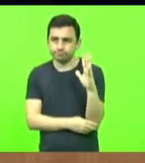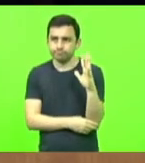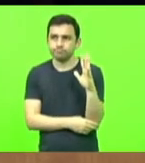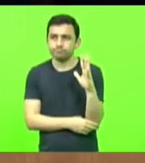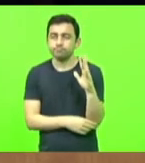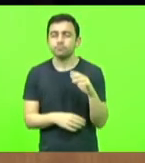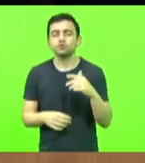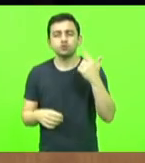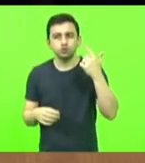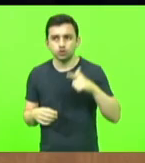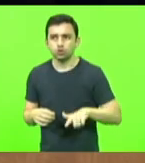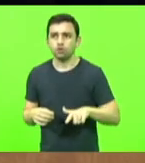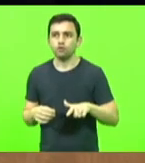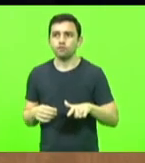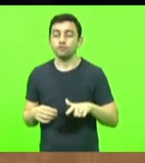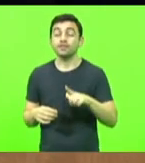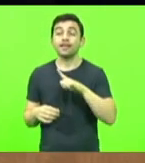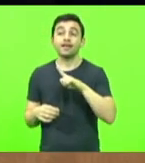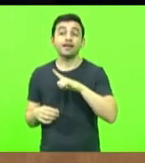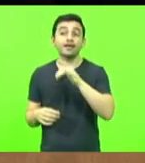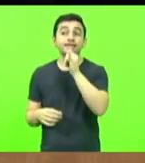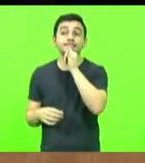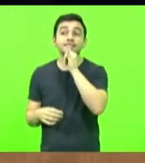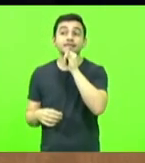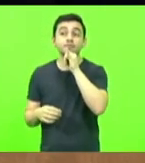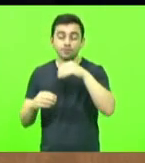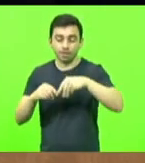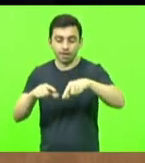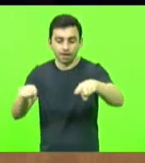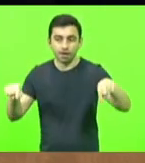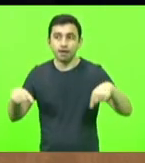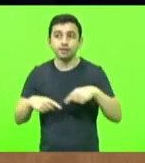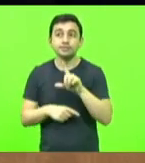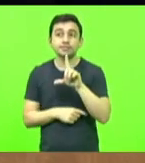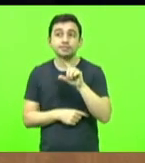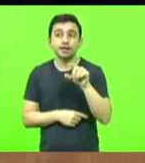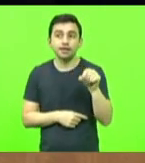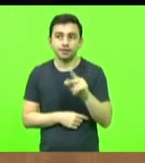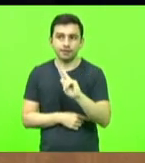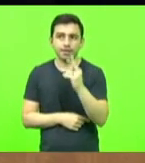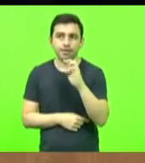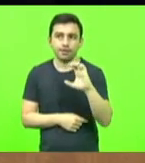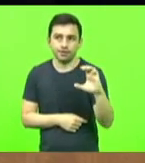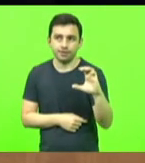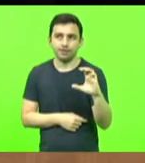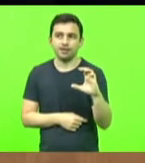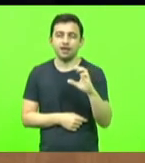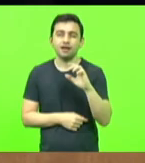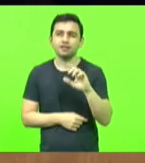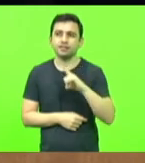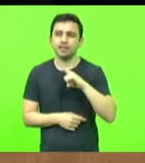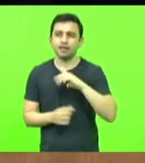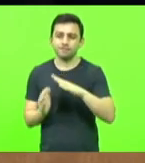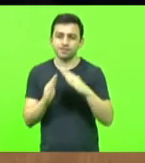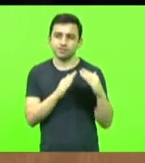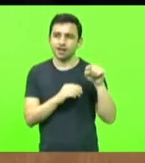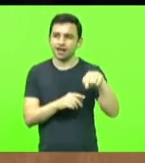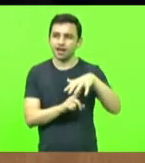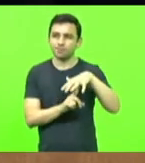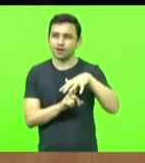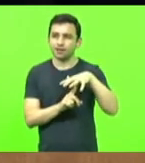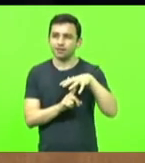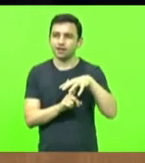vez, peguemos o exemplo de uma propriedade de 100 hectares, desta vez no vizinho estado do Paraná.